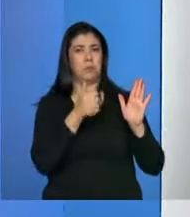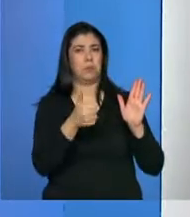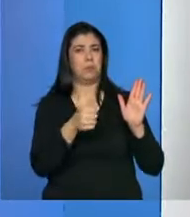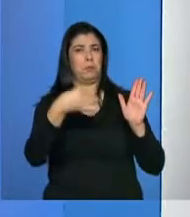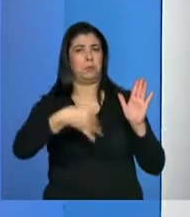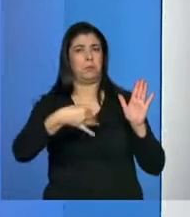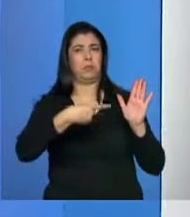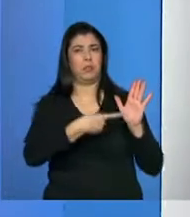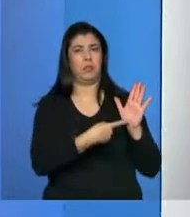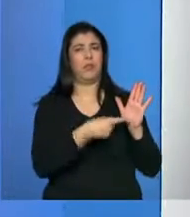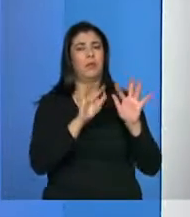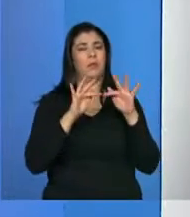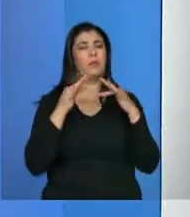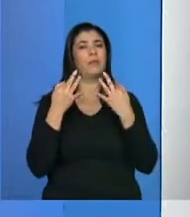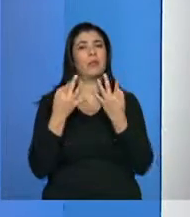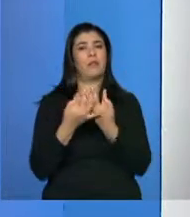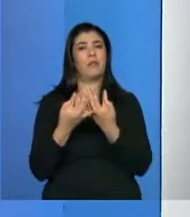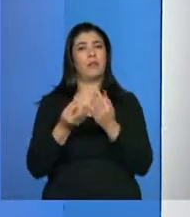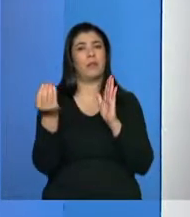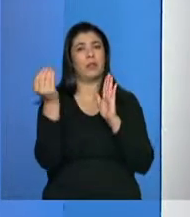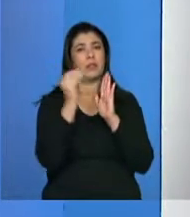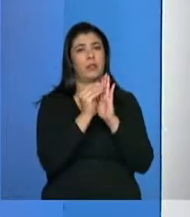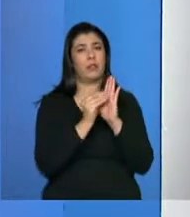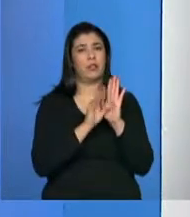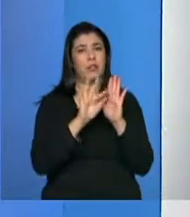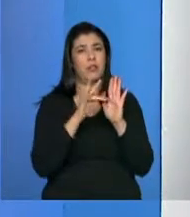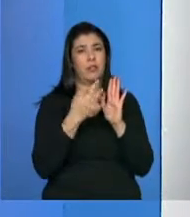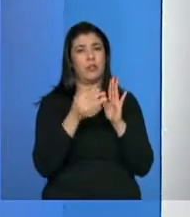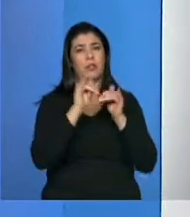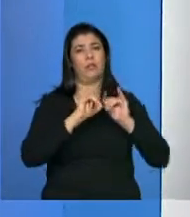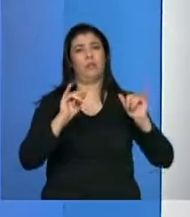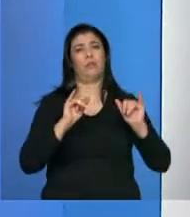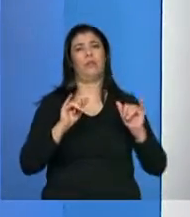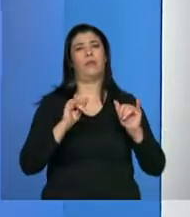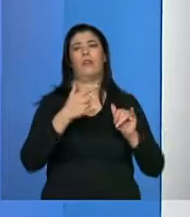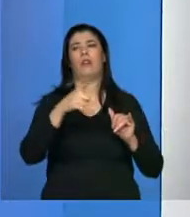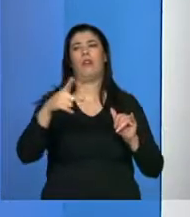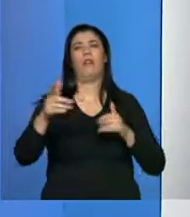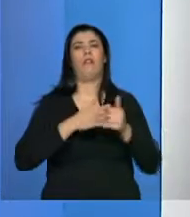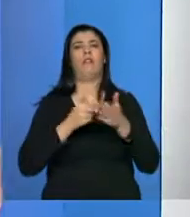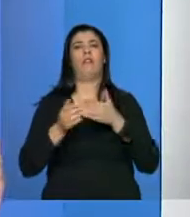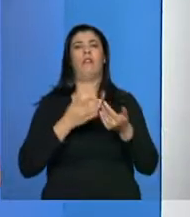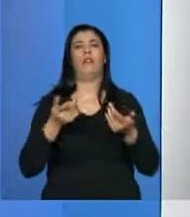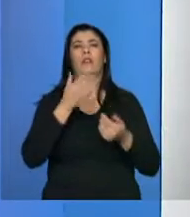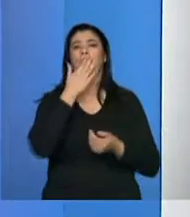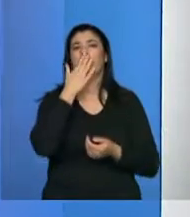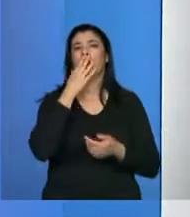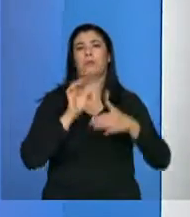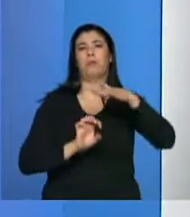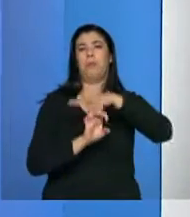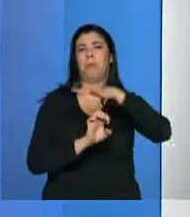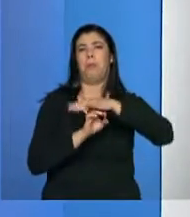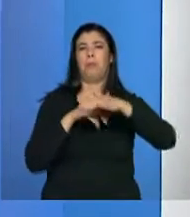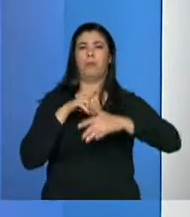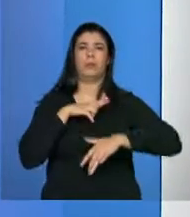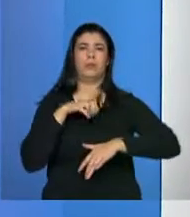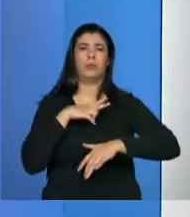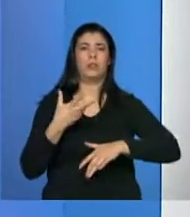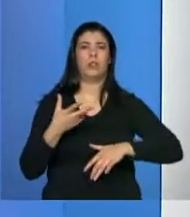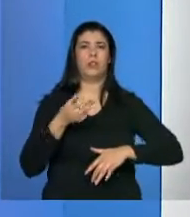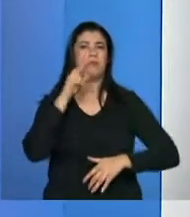em relação às famílias que são mais necessitadas do país. Não é qualquer cadastro. Não é feito por uma empresa privada,